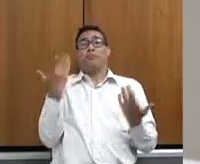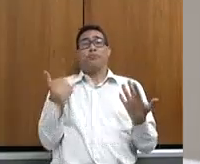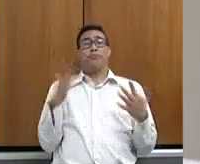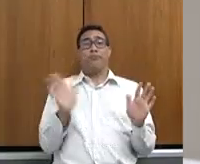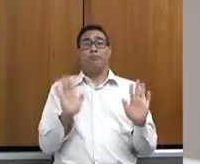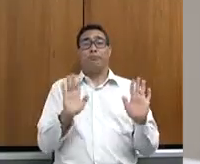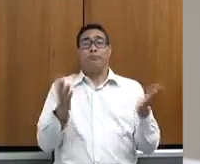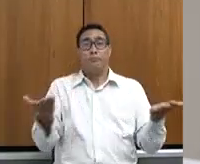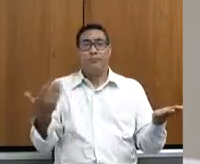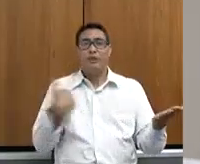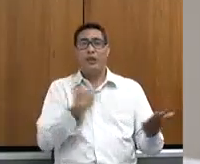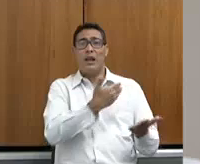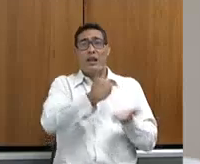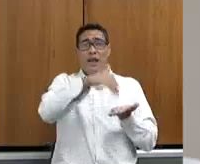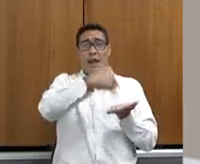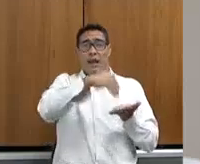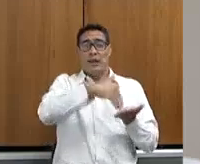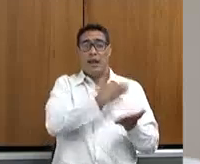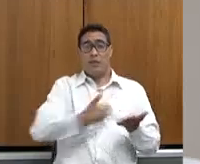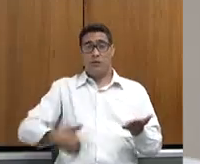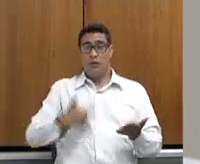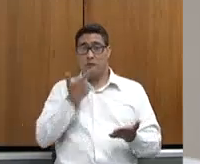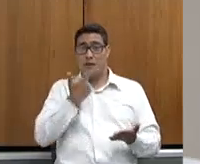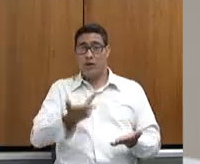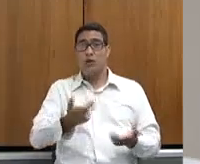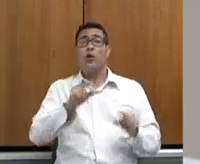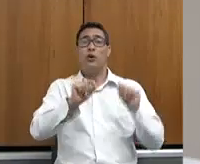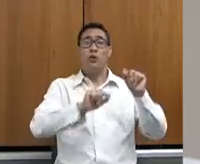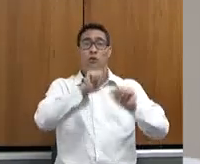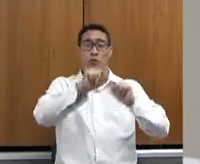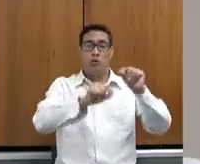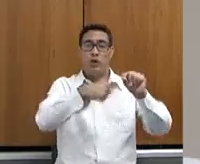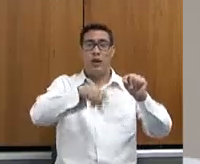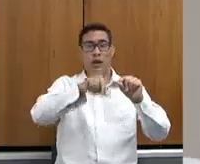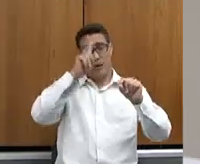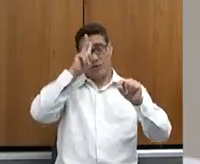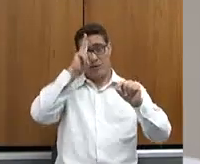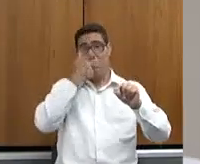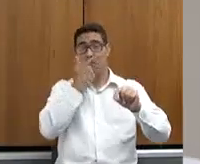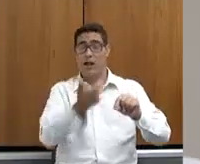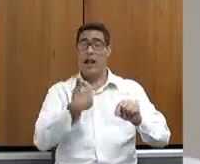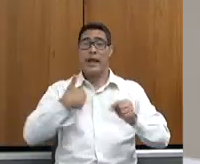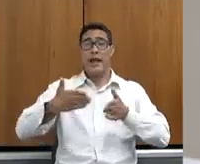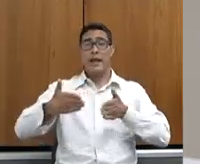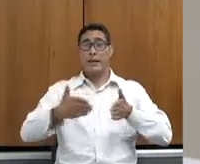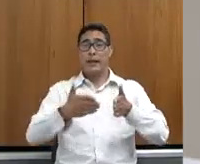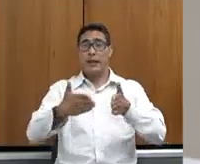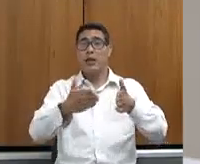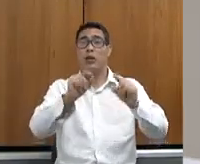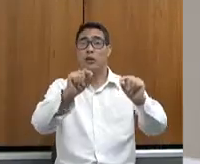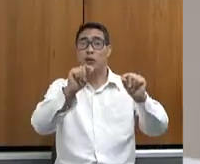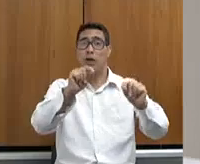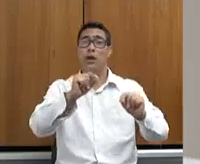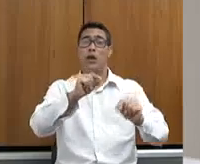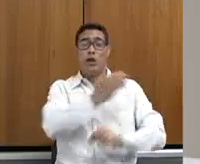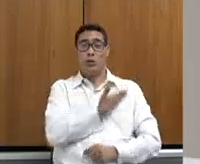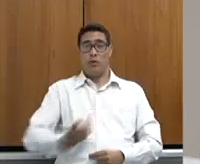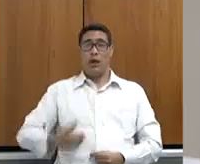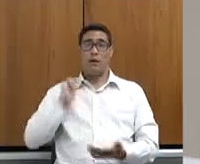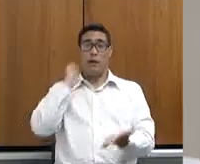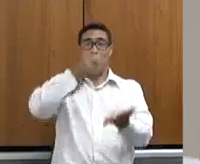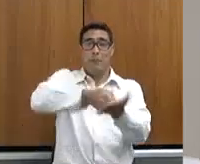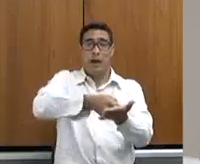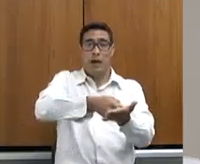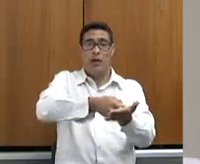secretário de educação falou na segunda-feira que está fazendo trilhas do futuro docente, que significa que o Estado vai pagar mestrado para o professor,